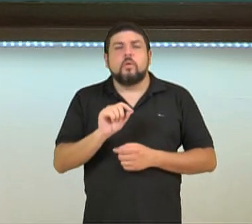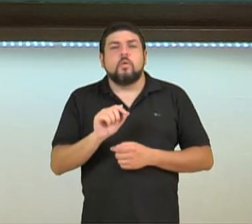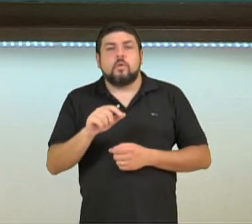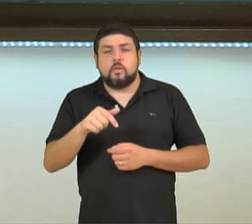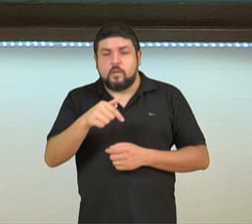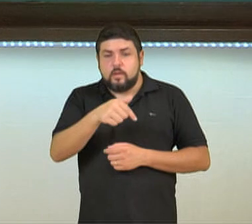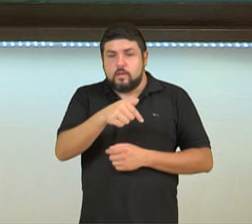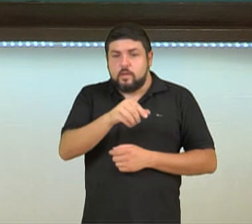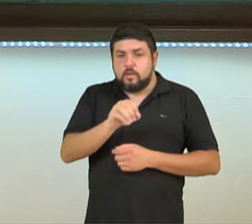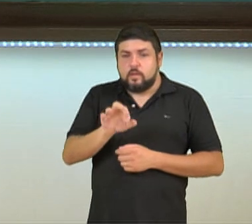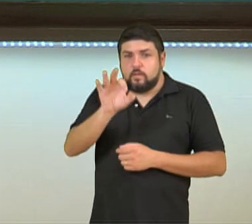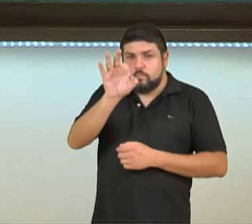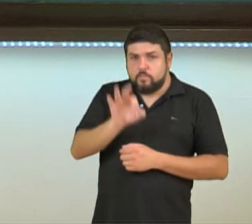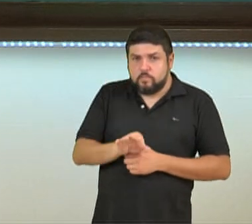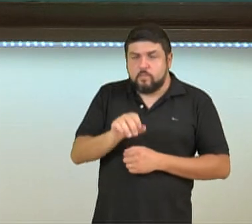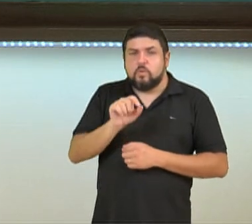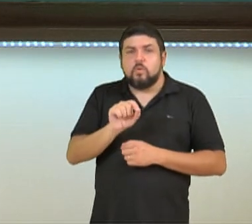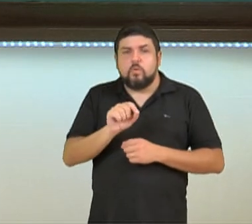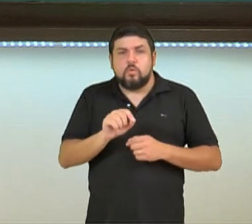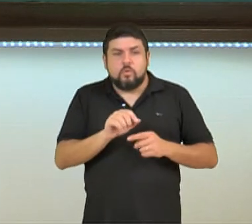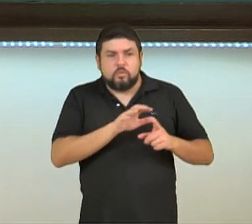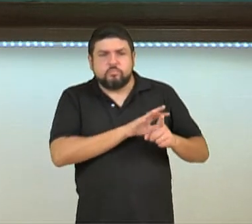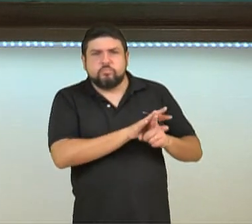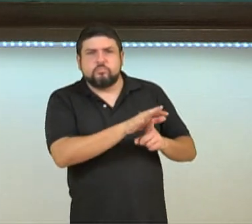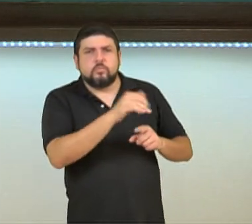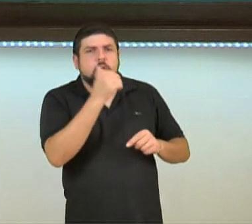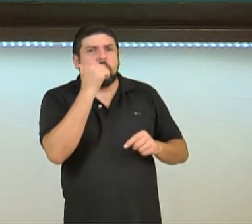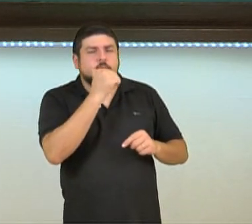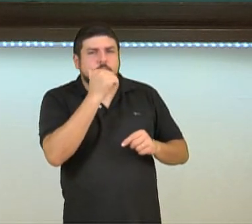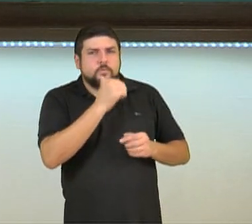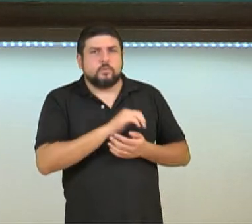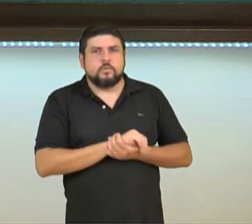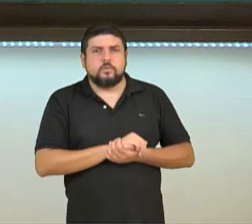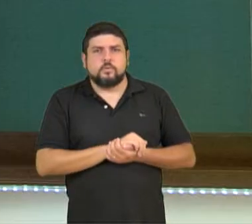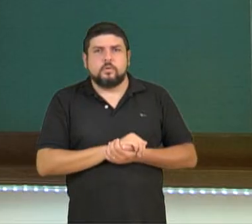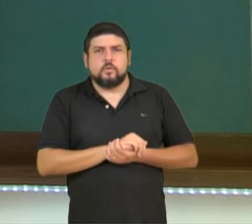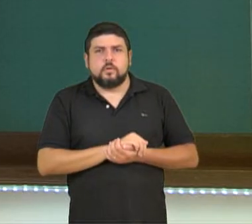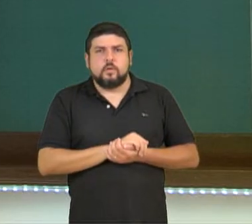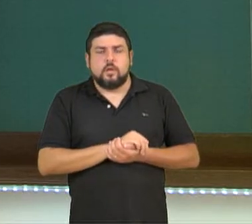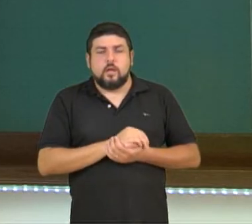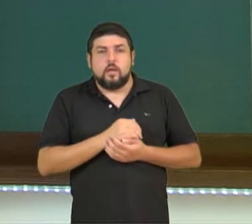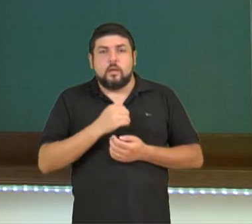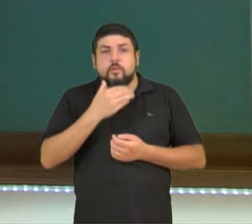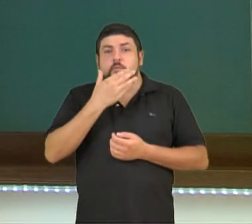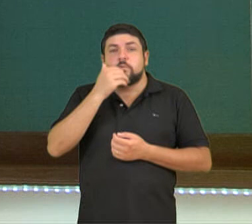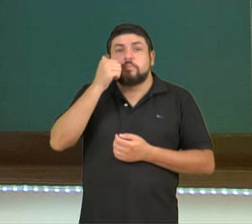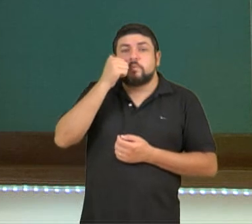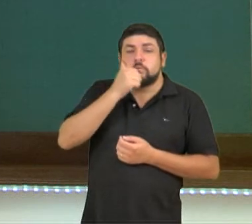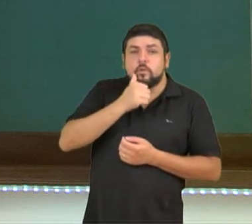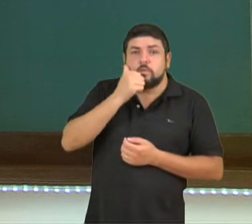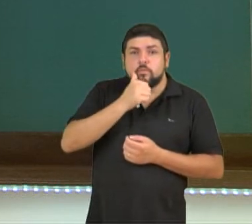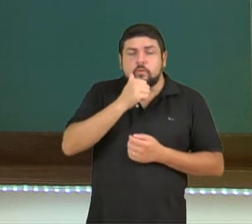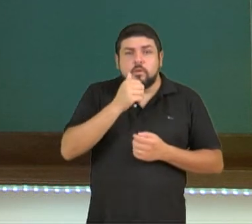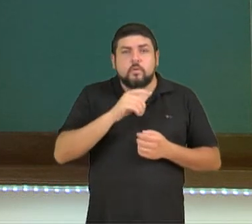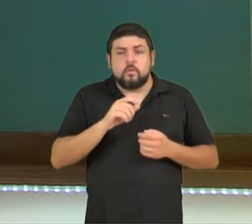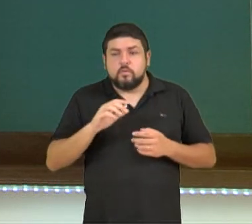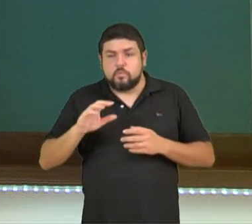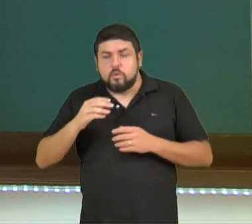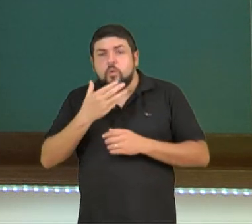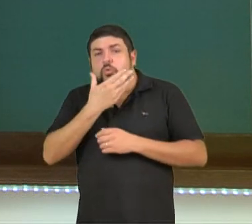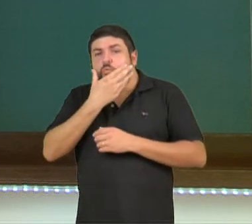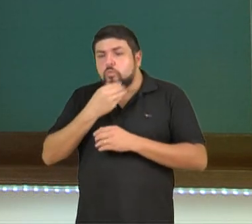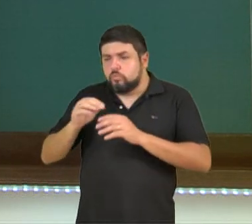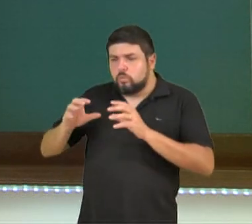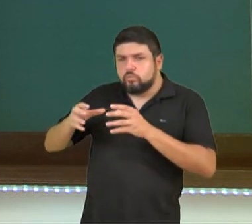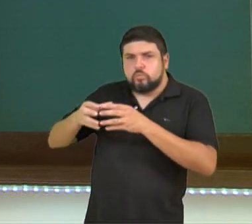70% dos participantes são mulheres. E a maioria das equipes femininas são formadas, das equipes masculinas